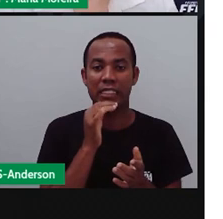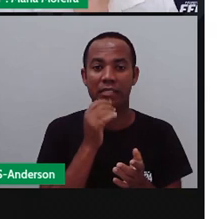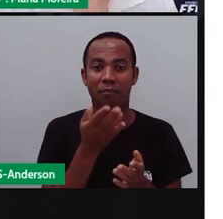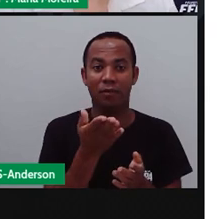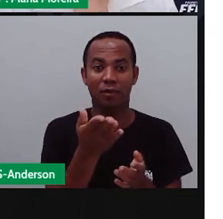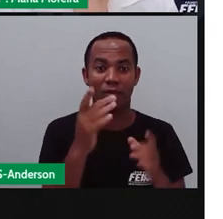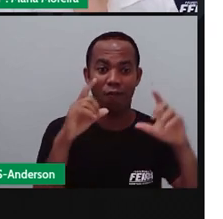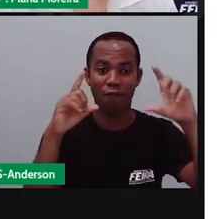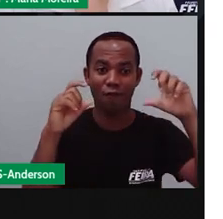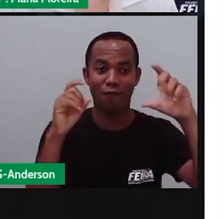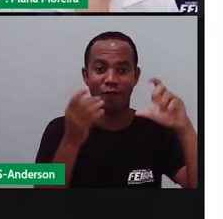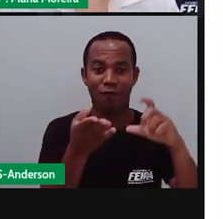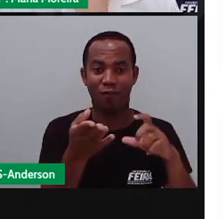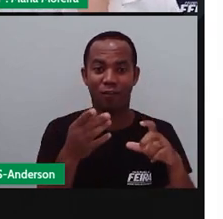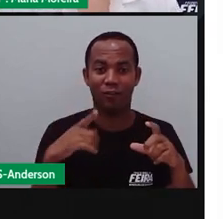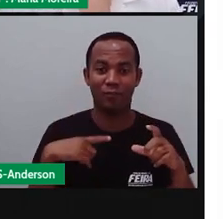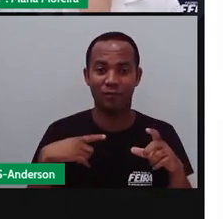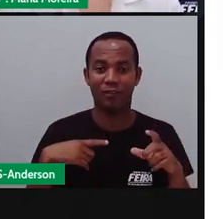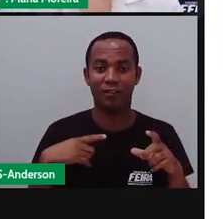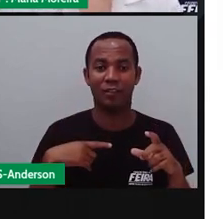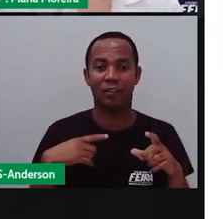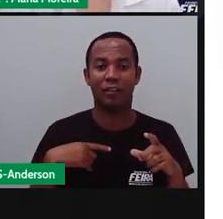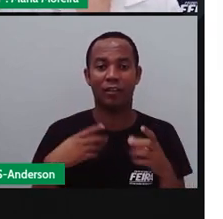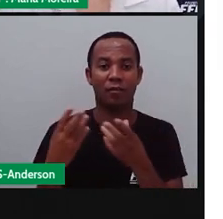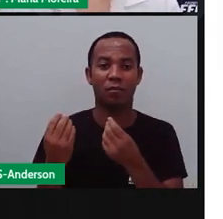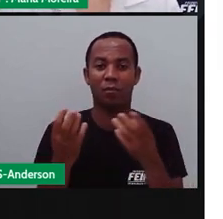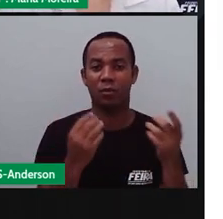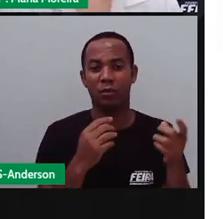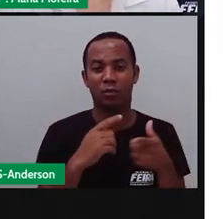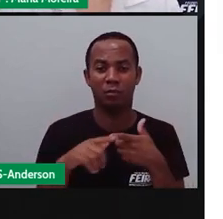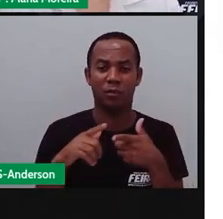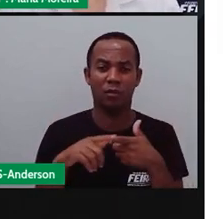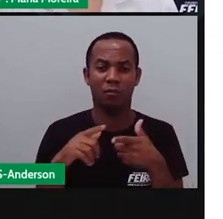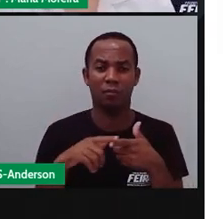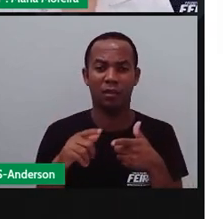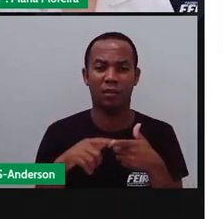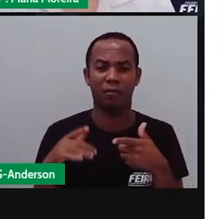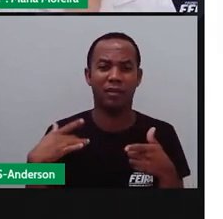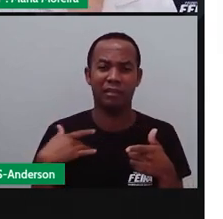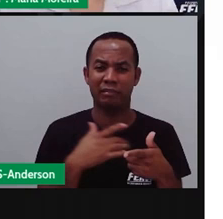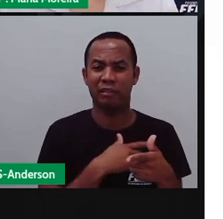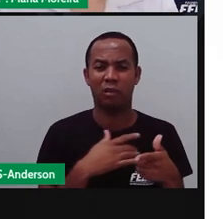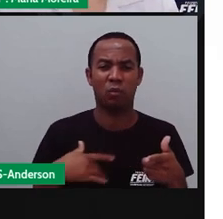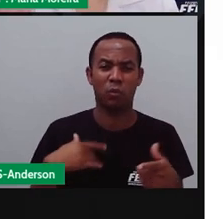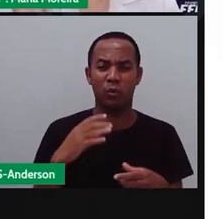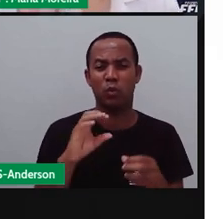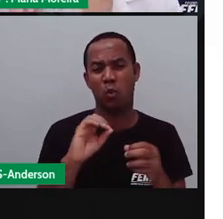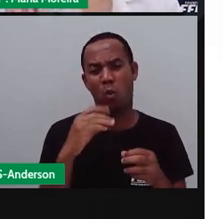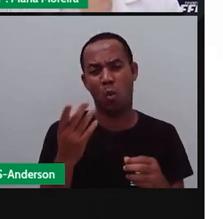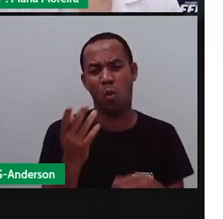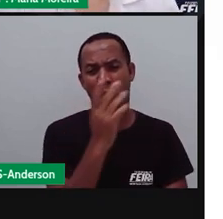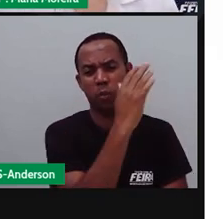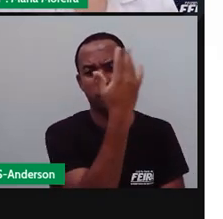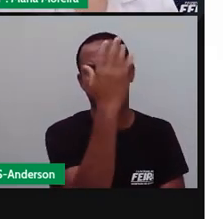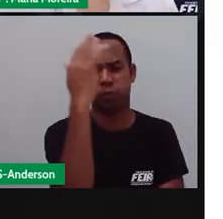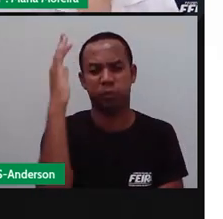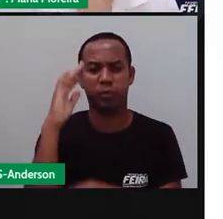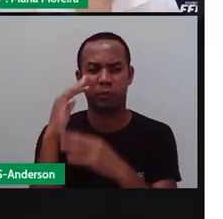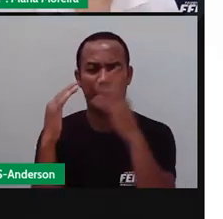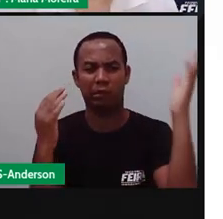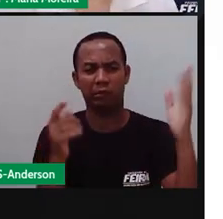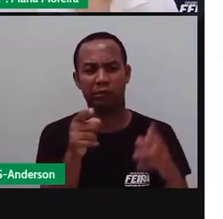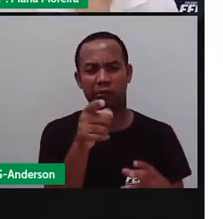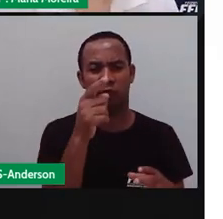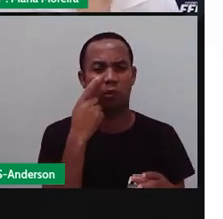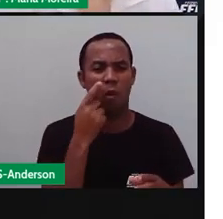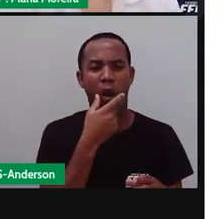agrícolas, né, têm provocado vários problemas ambientais. Lembra que a Pró falou sobre os agrotóxicos? É exatamente isso aí